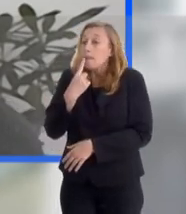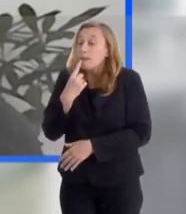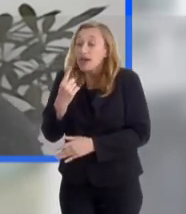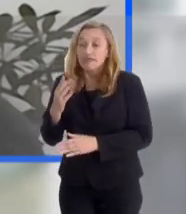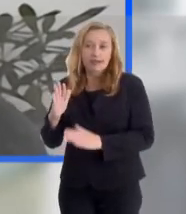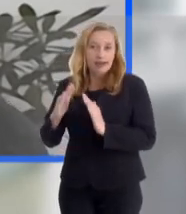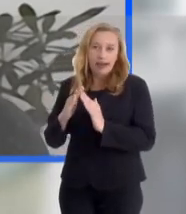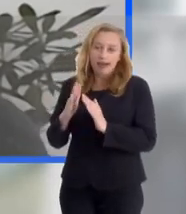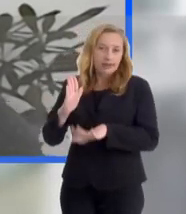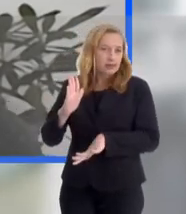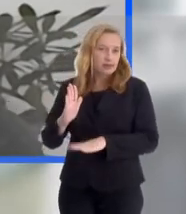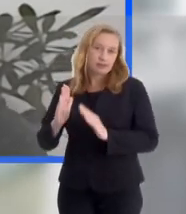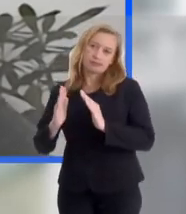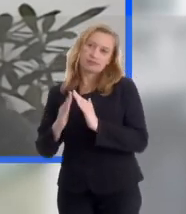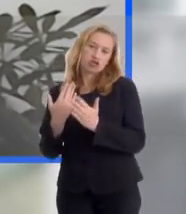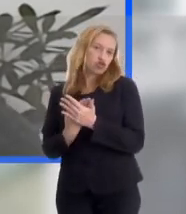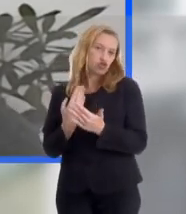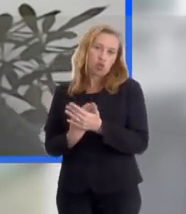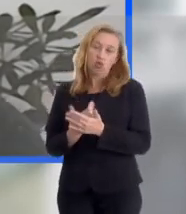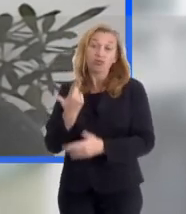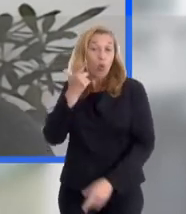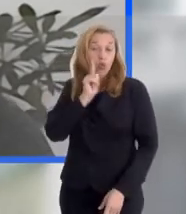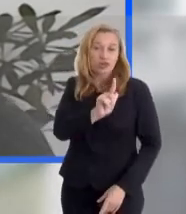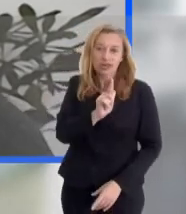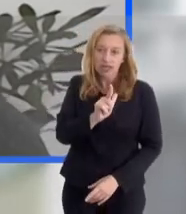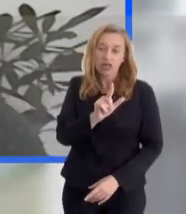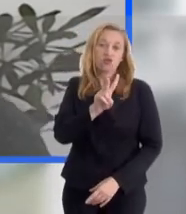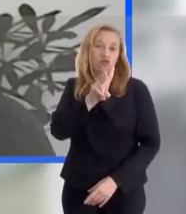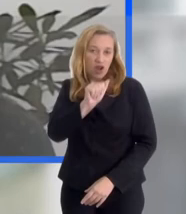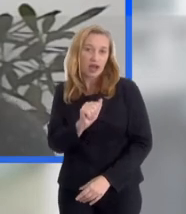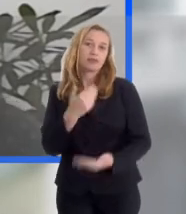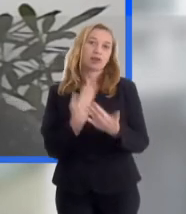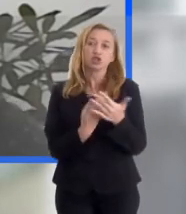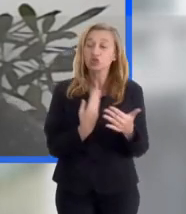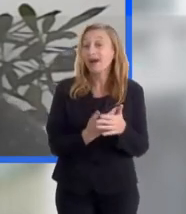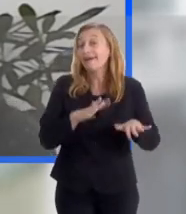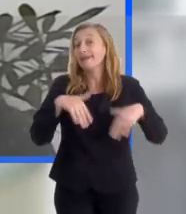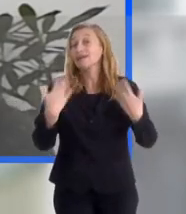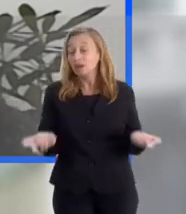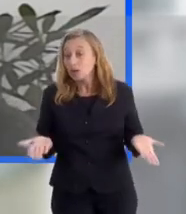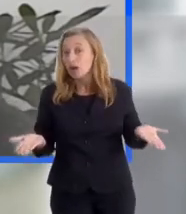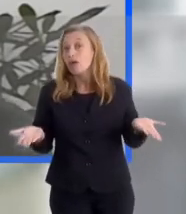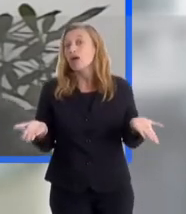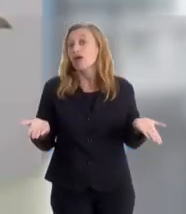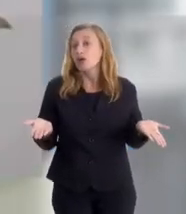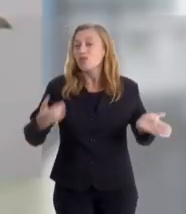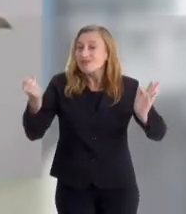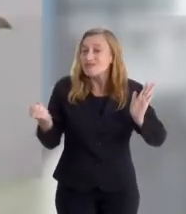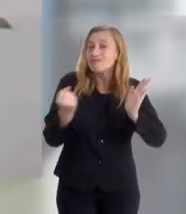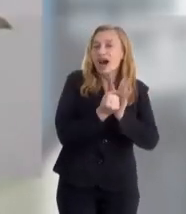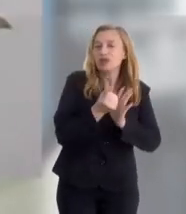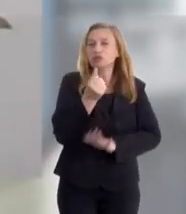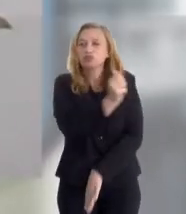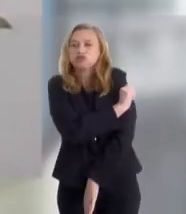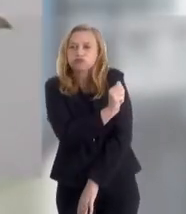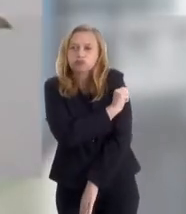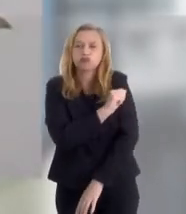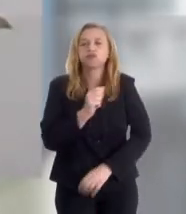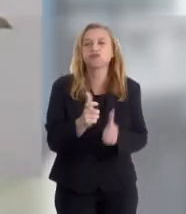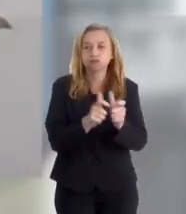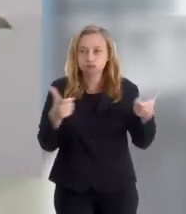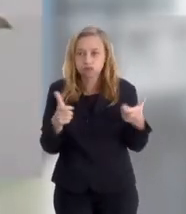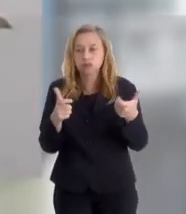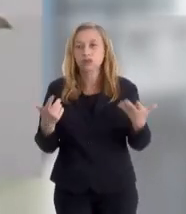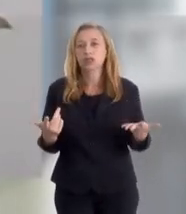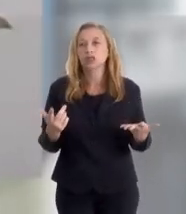muitas vezes, né? Aquela escola mais perto de casa, aquela escola onde você conseguiu a vaga para estudar, então o